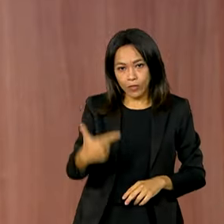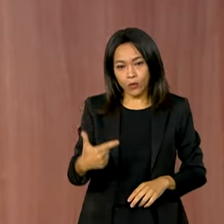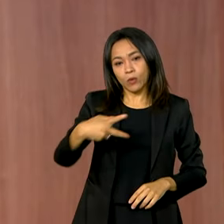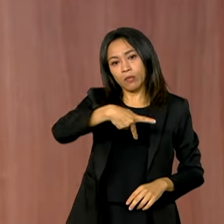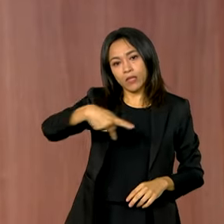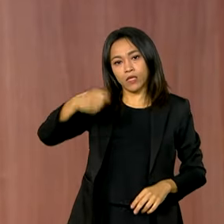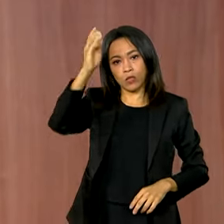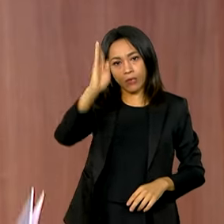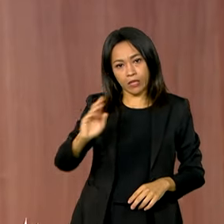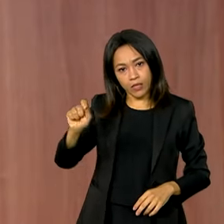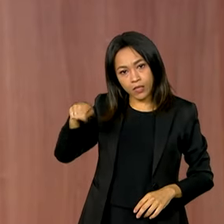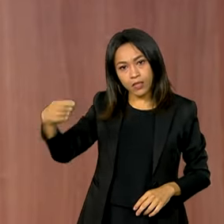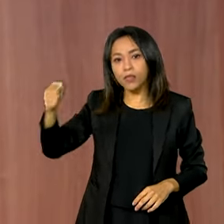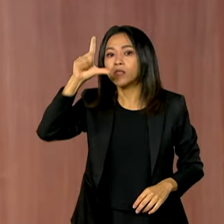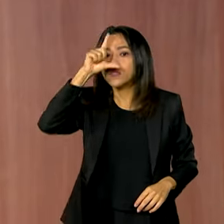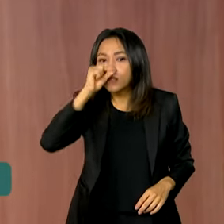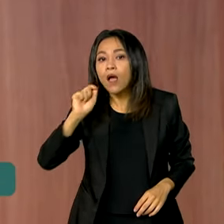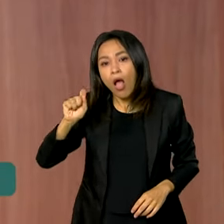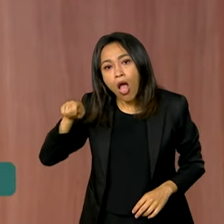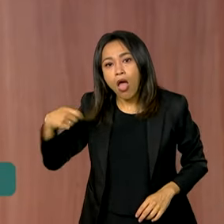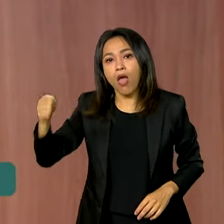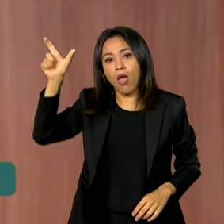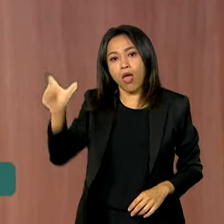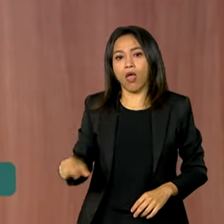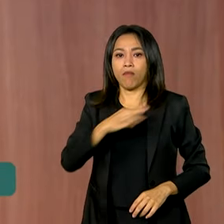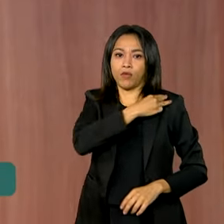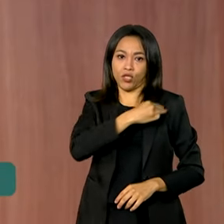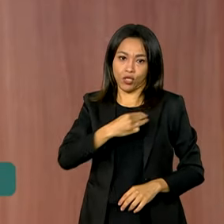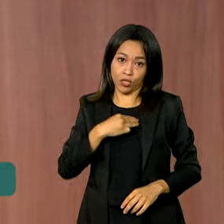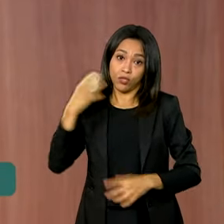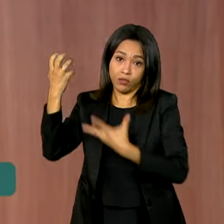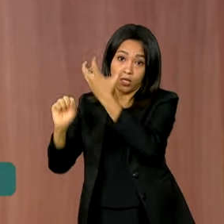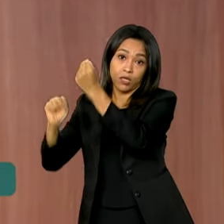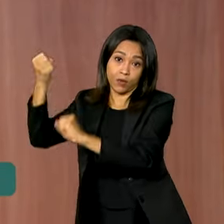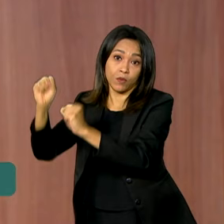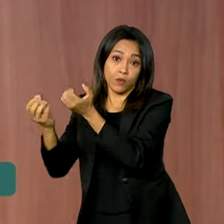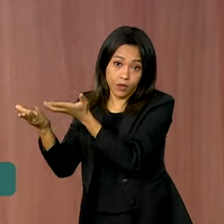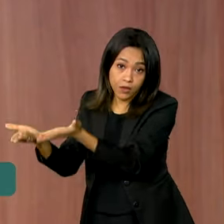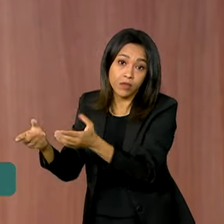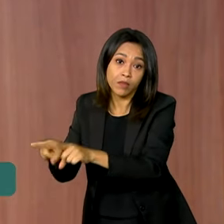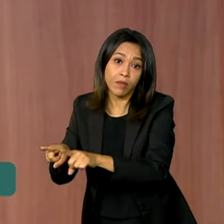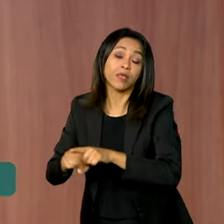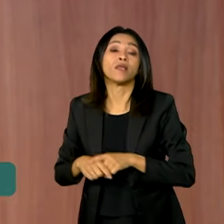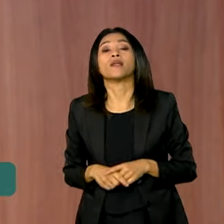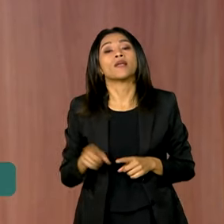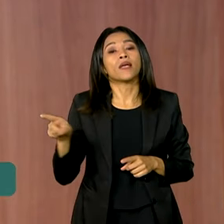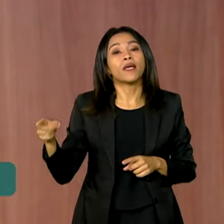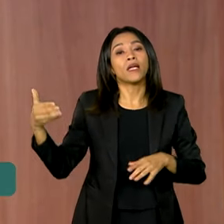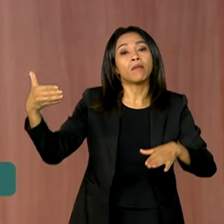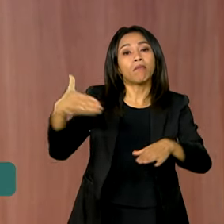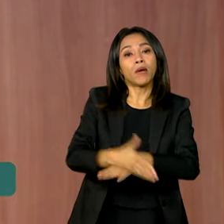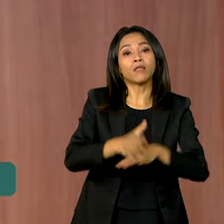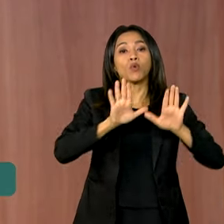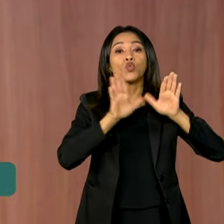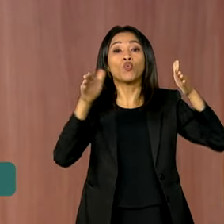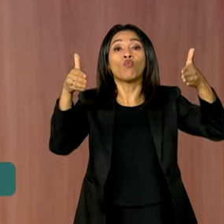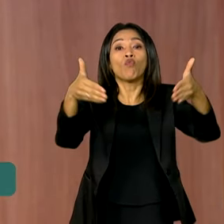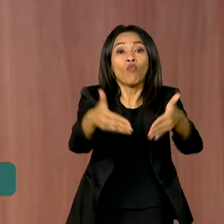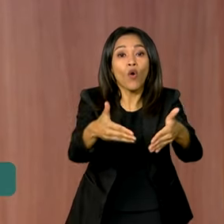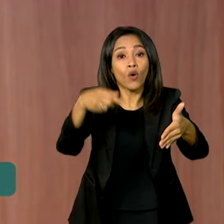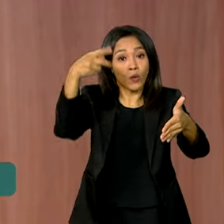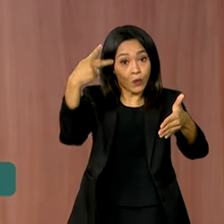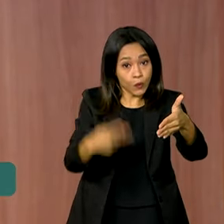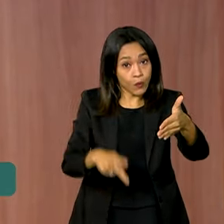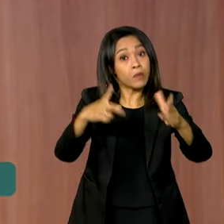Geraldo Alckmin, que também é o ministro do Desenvolvimento, Indústria, Comércio e Serviços, participou do Fórum Bioinsumos